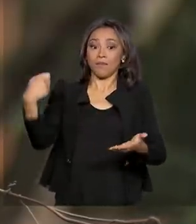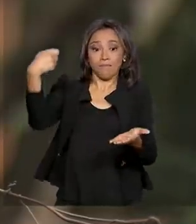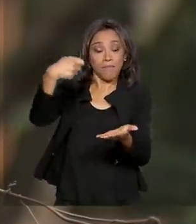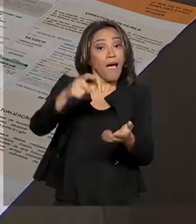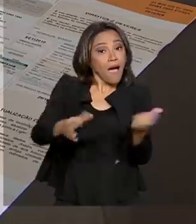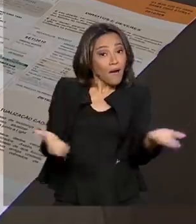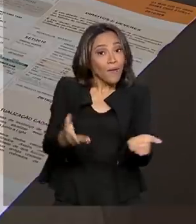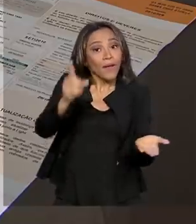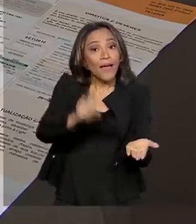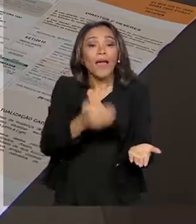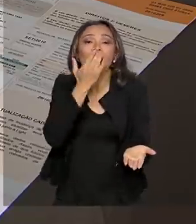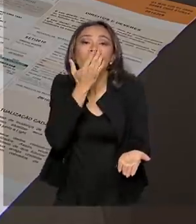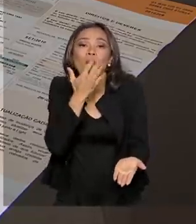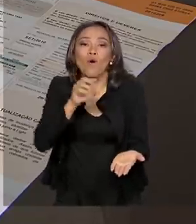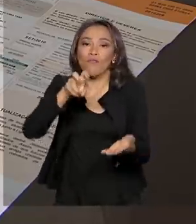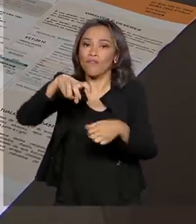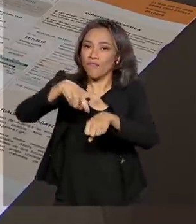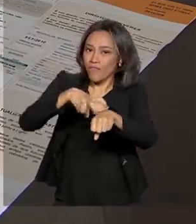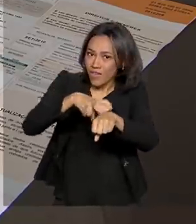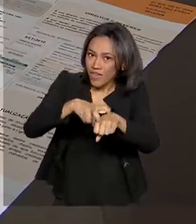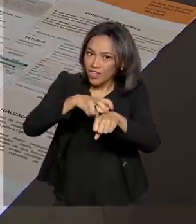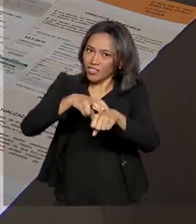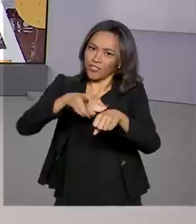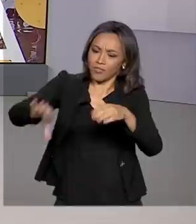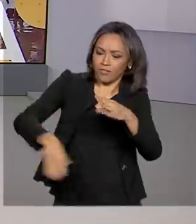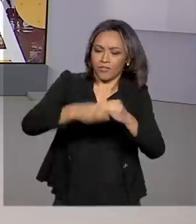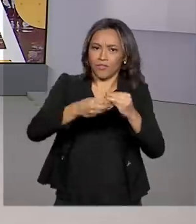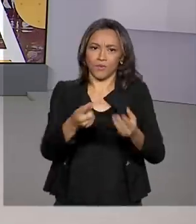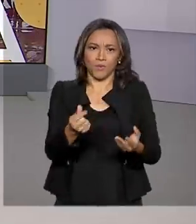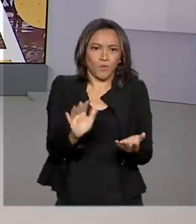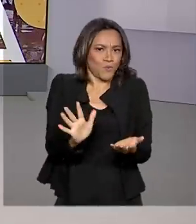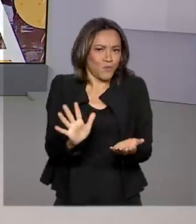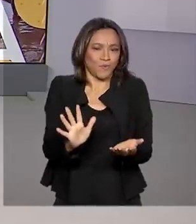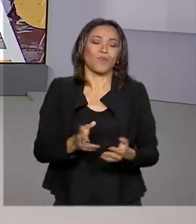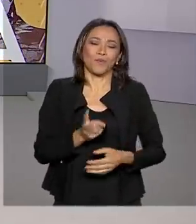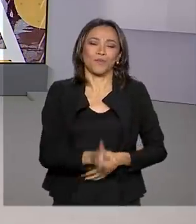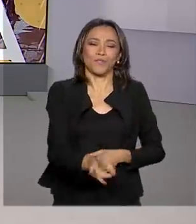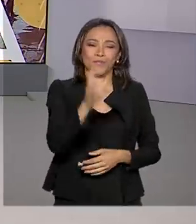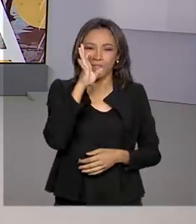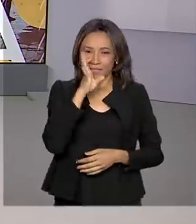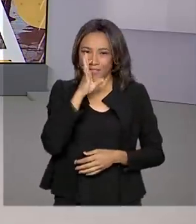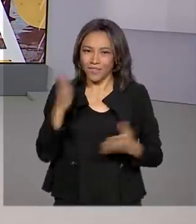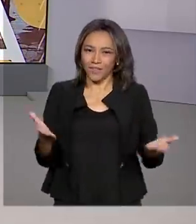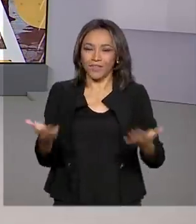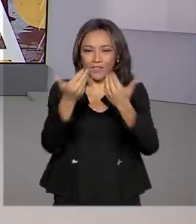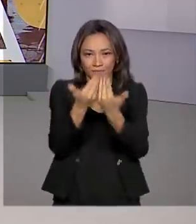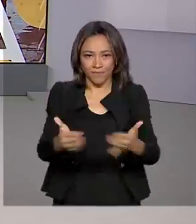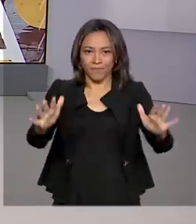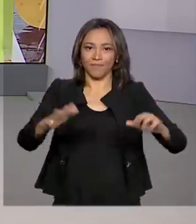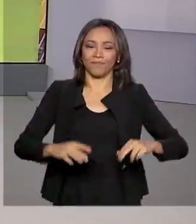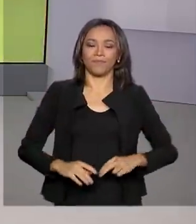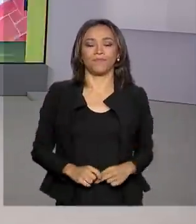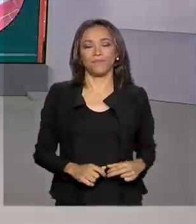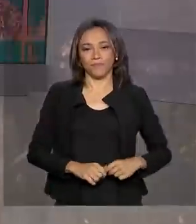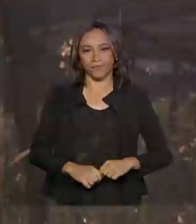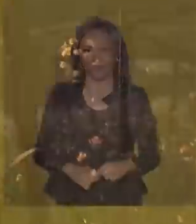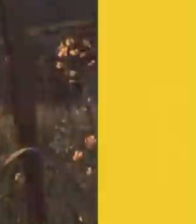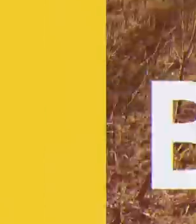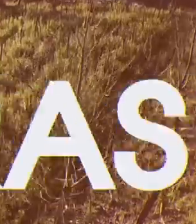passa a ser verde, sem custo adicional para o consumidor. Fique com a gente, o Brasil em dia já está no ar.